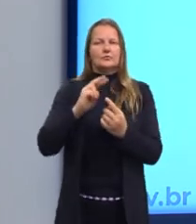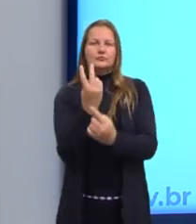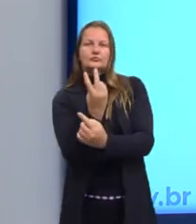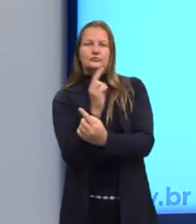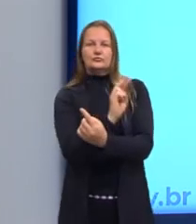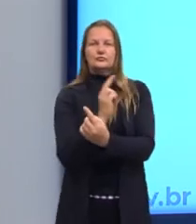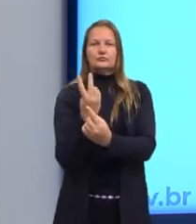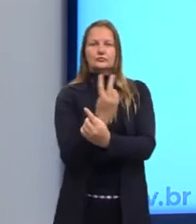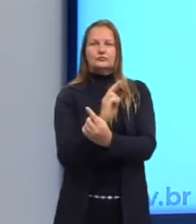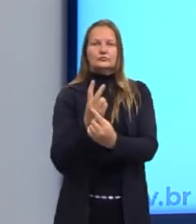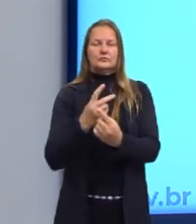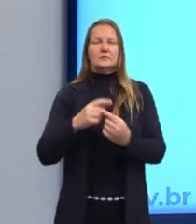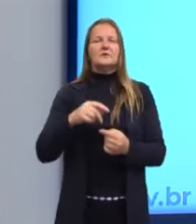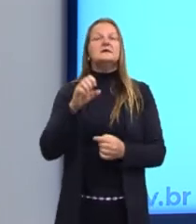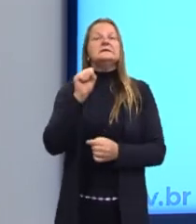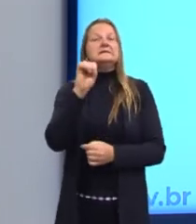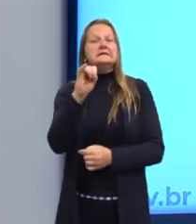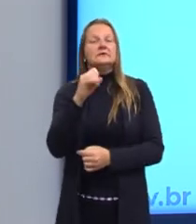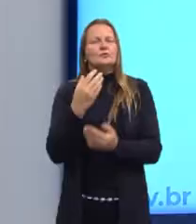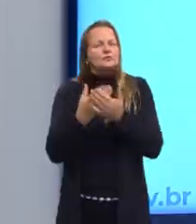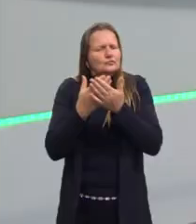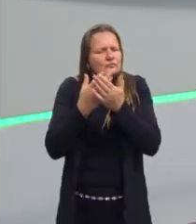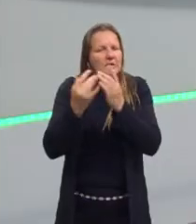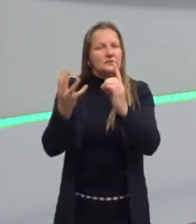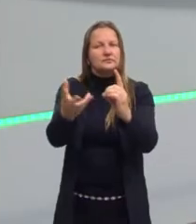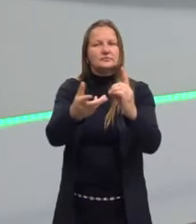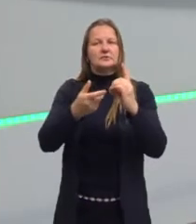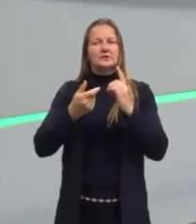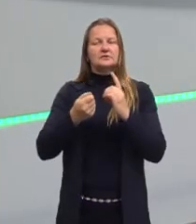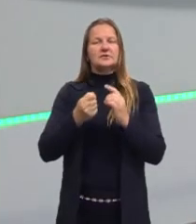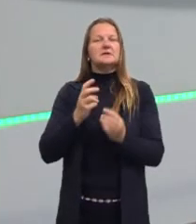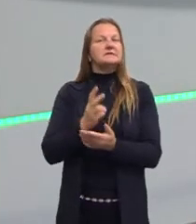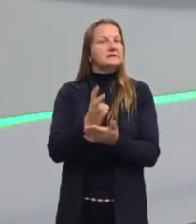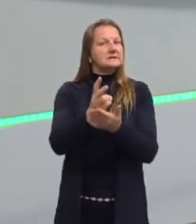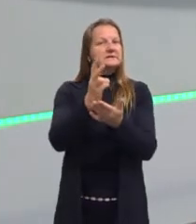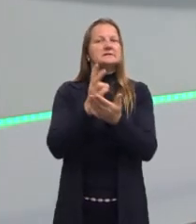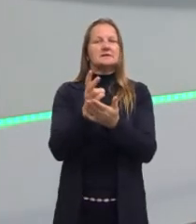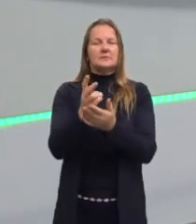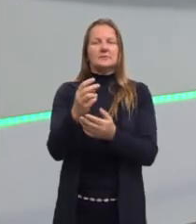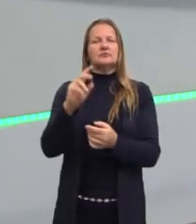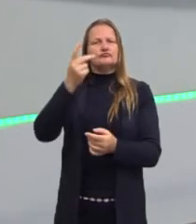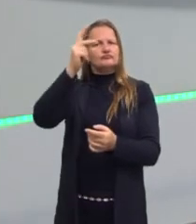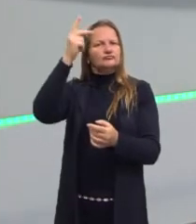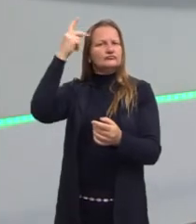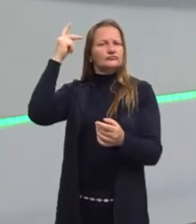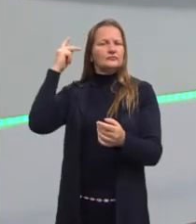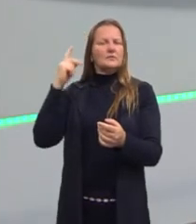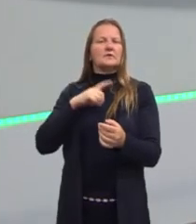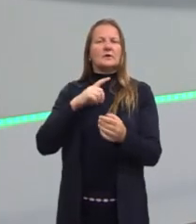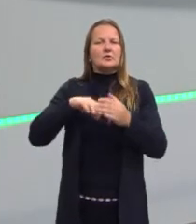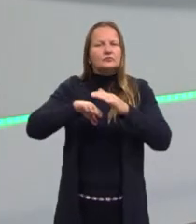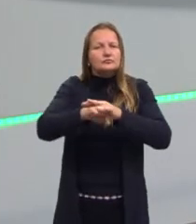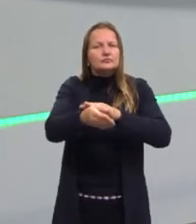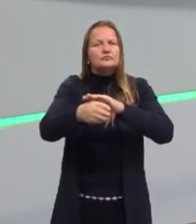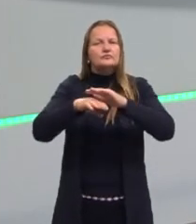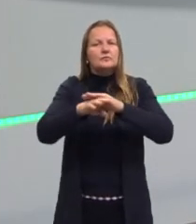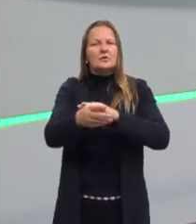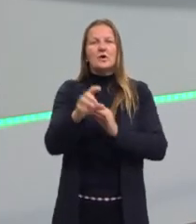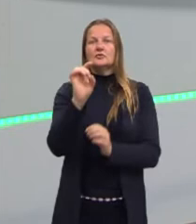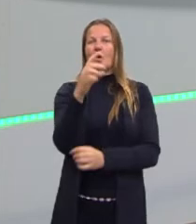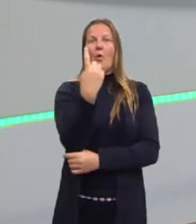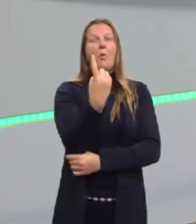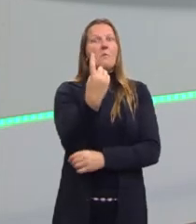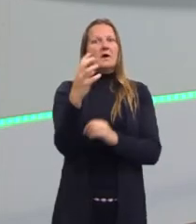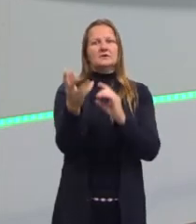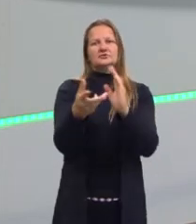ouvir ou estudar a dialética, ela também no decorrer da história, ela tem as suas modificações. Ela não é única no